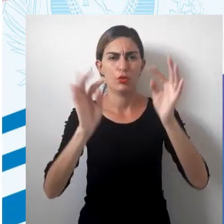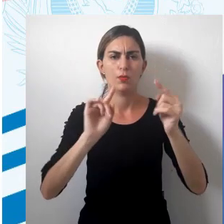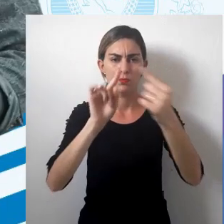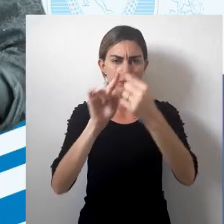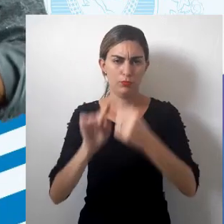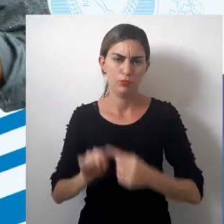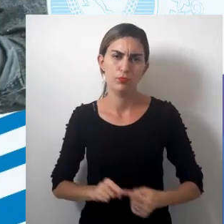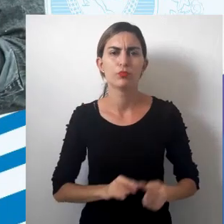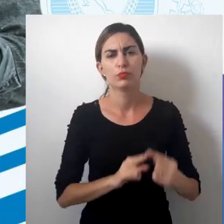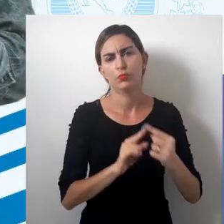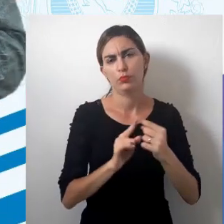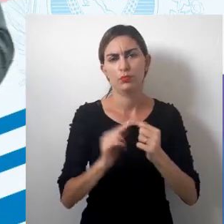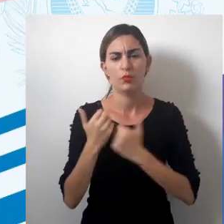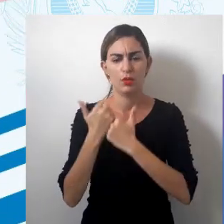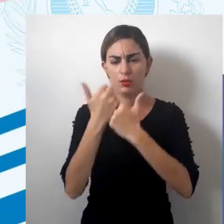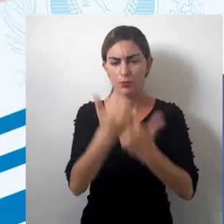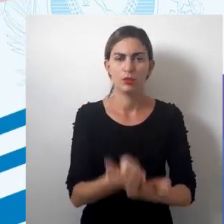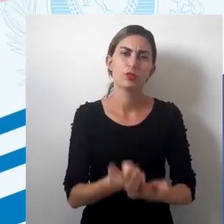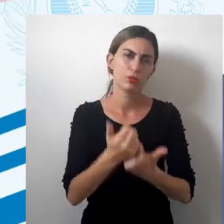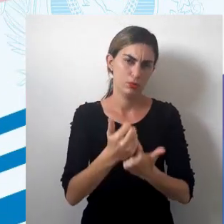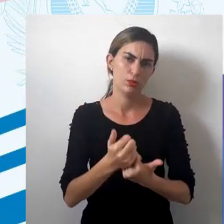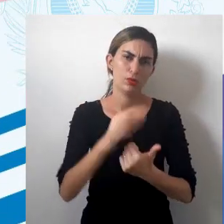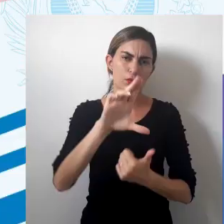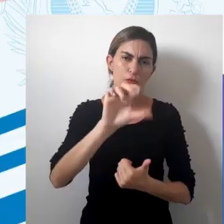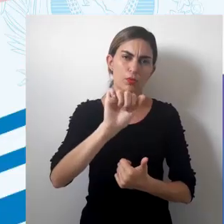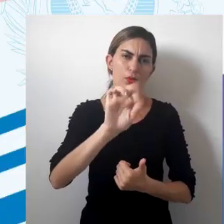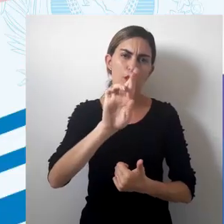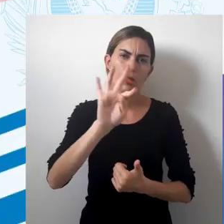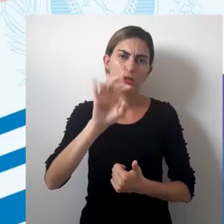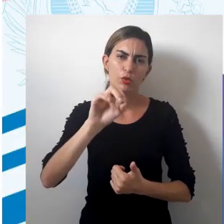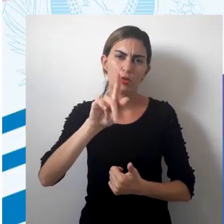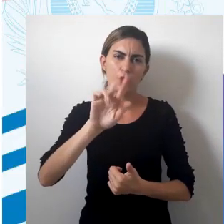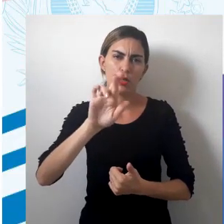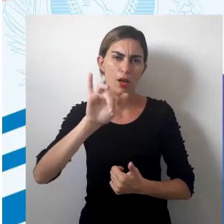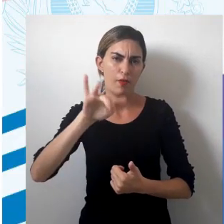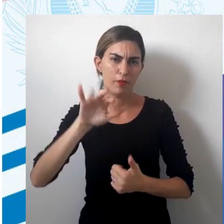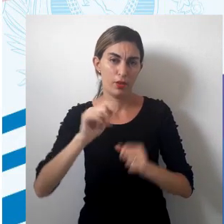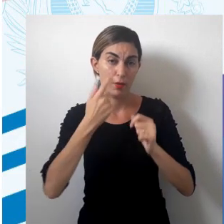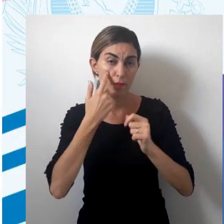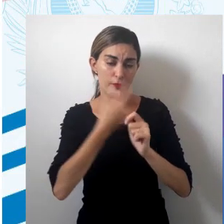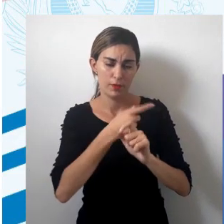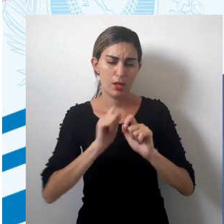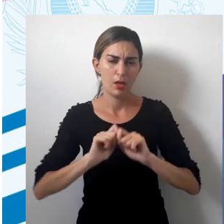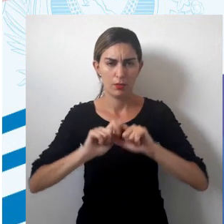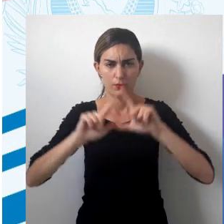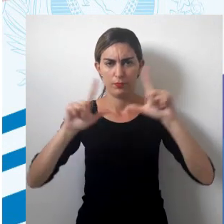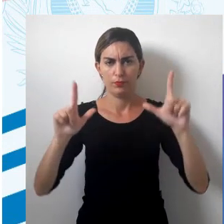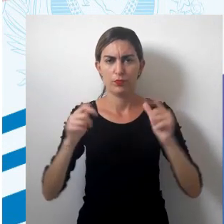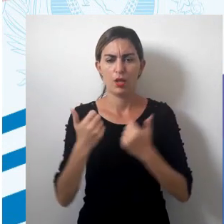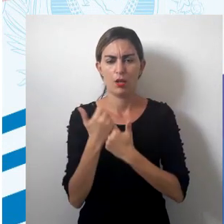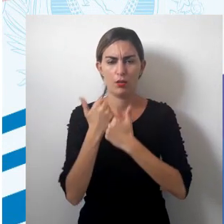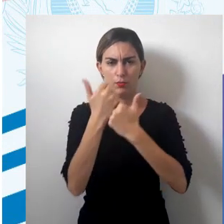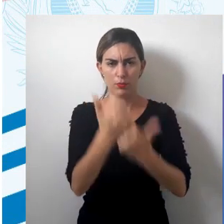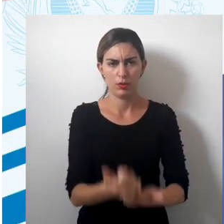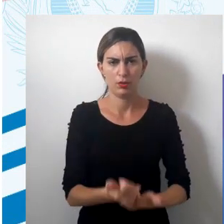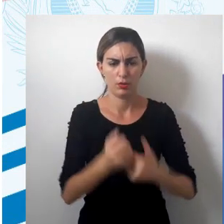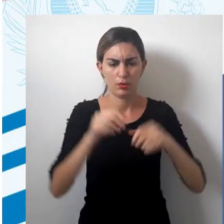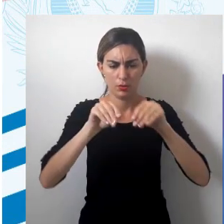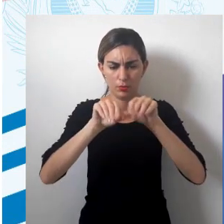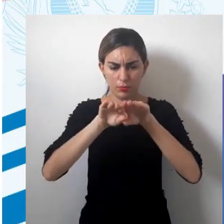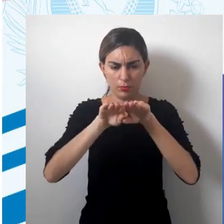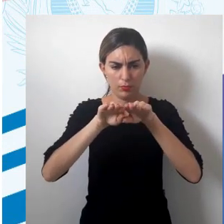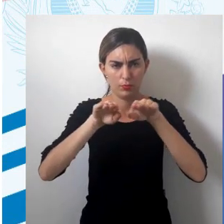adequadas à representação cartográfica. Então, conforme a imagem na tela, né? Representações da